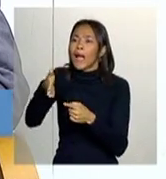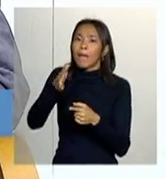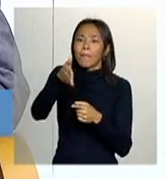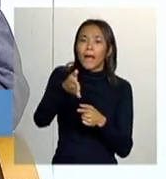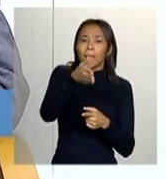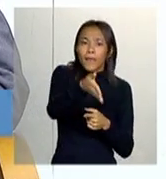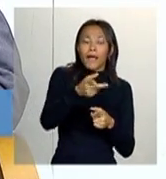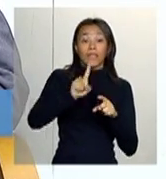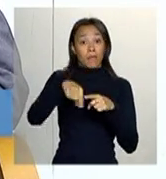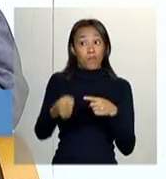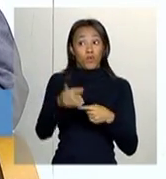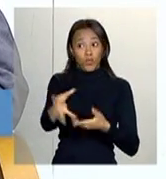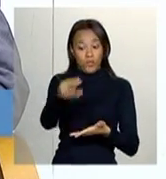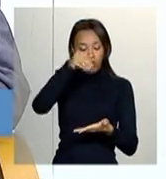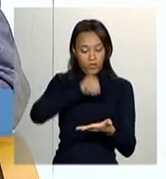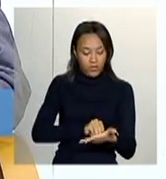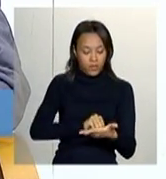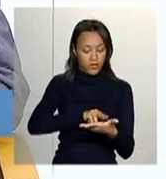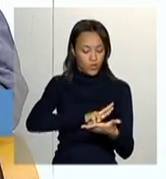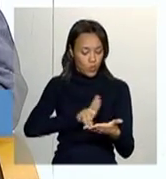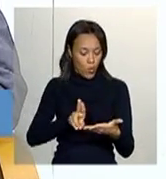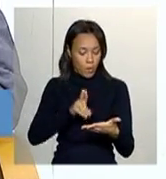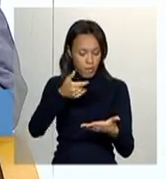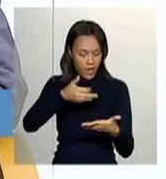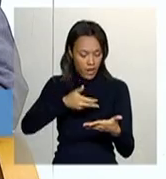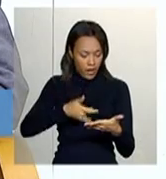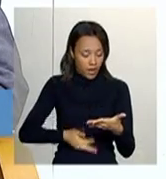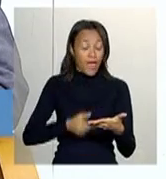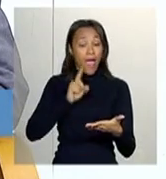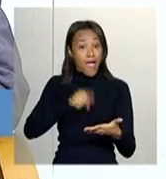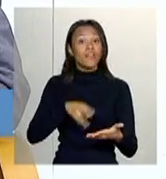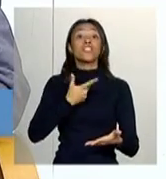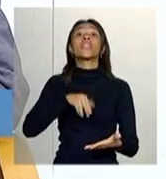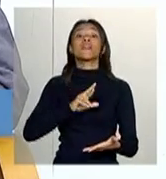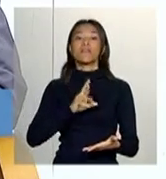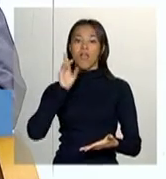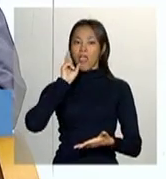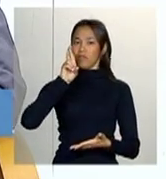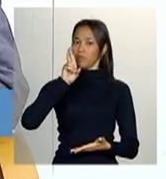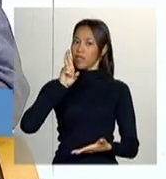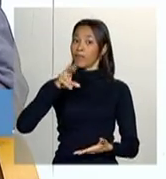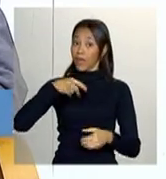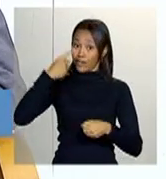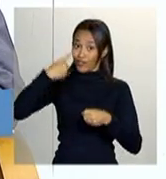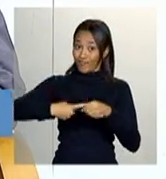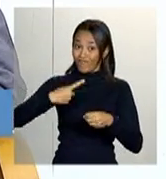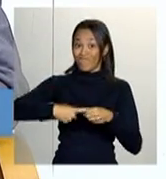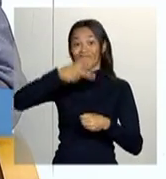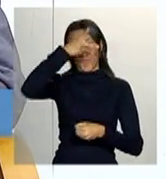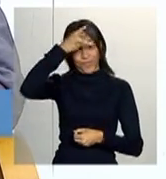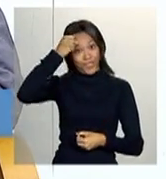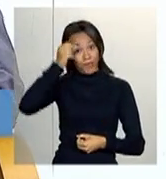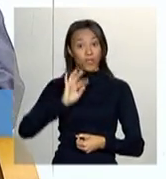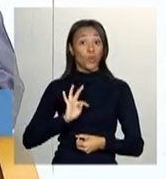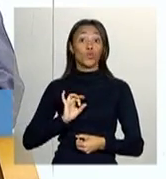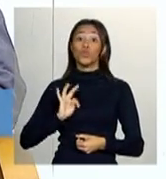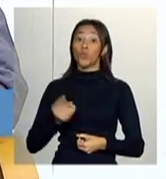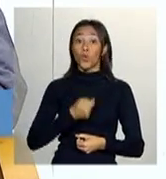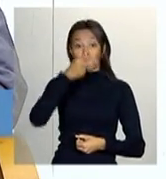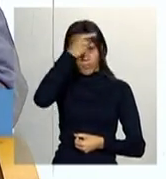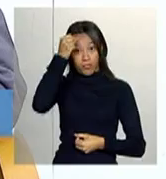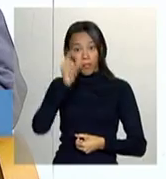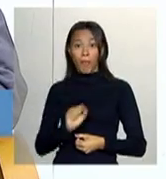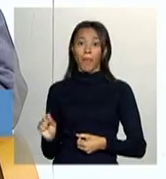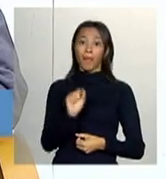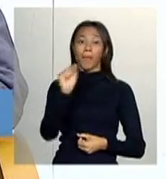inclusão no sistema do cadastramento, ela é de responsabilidade do município. Então, em todos os municípios, nós vamos ter